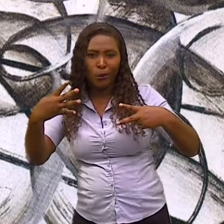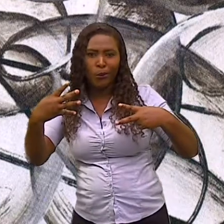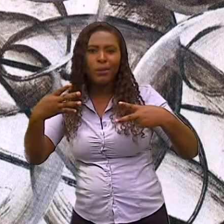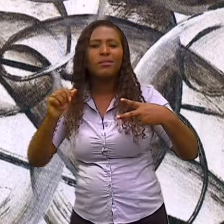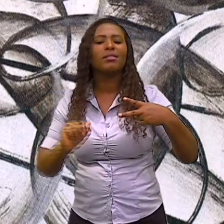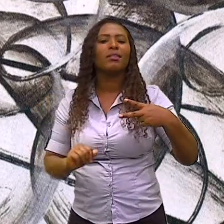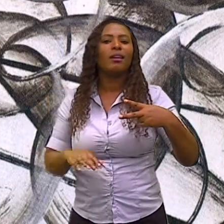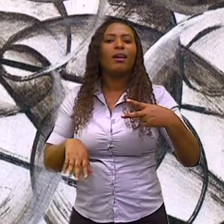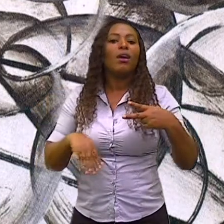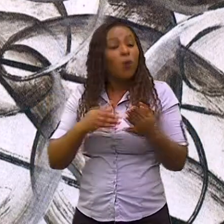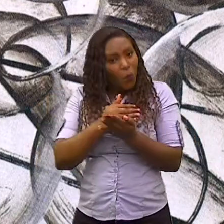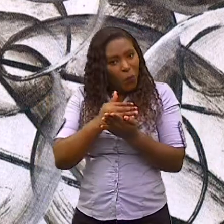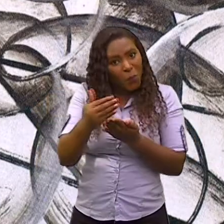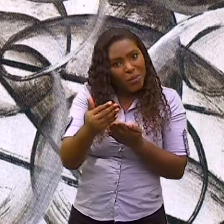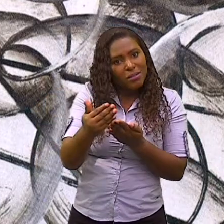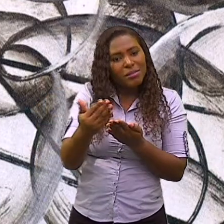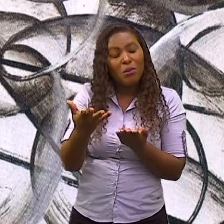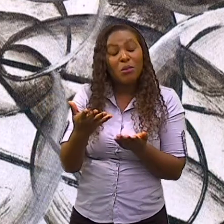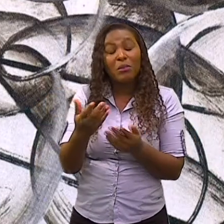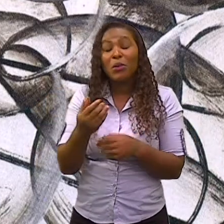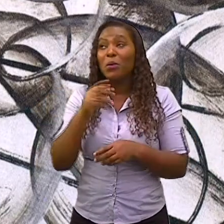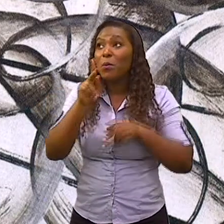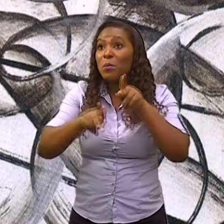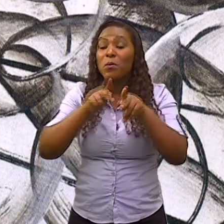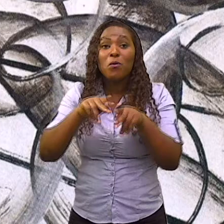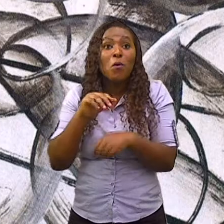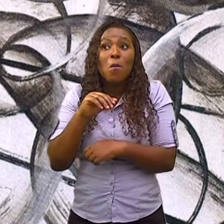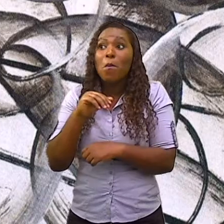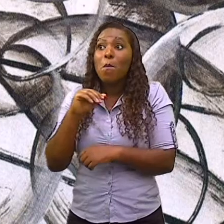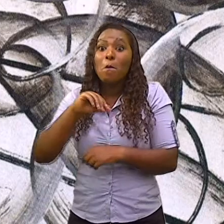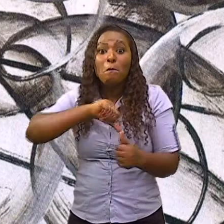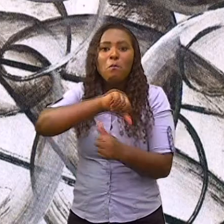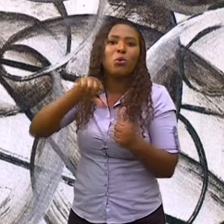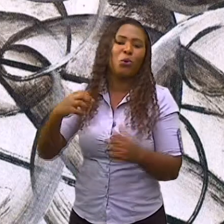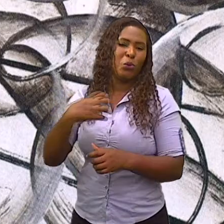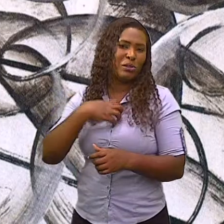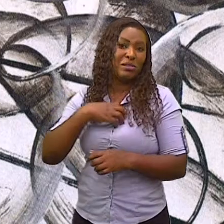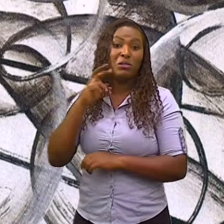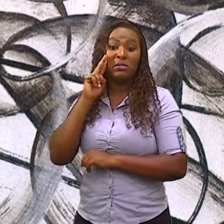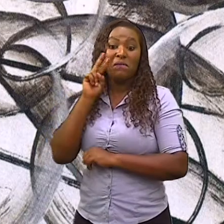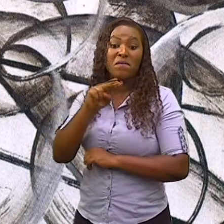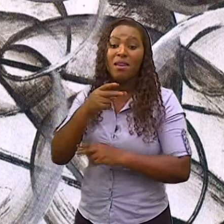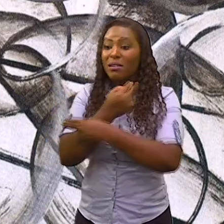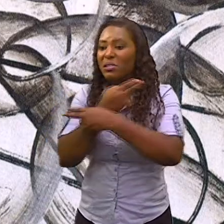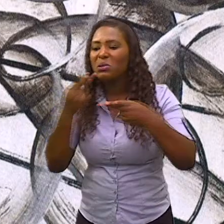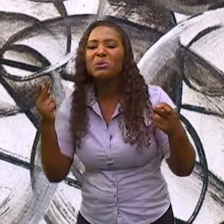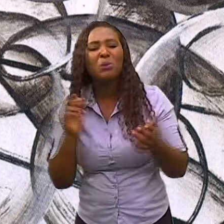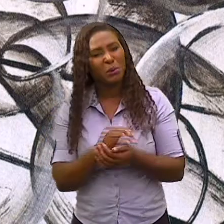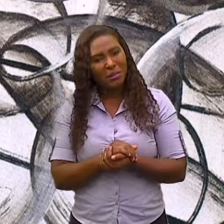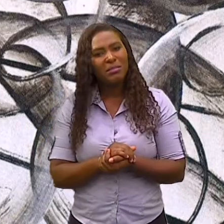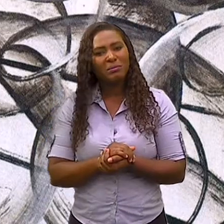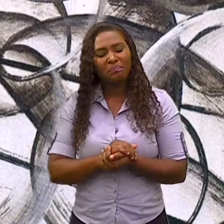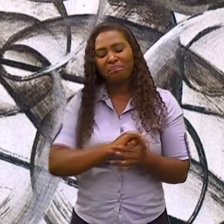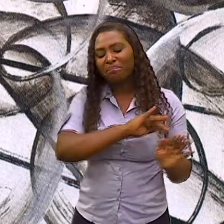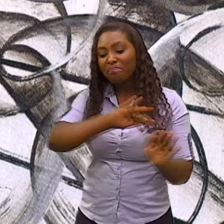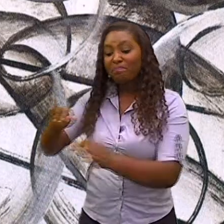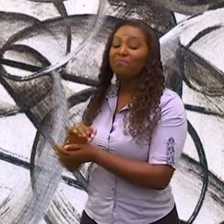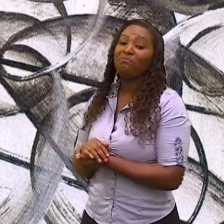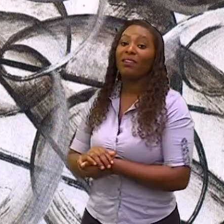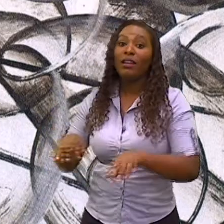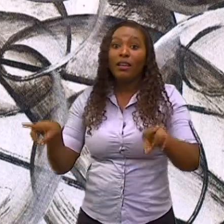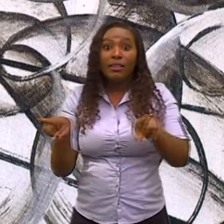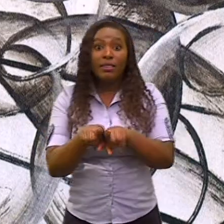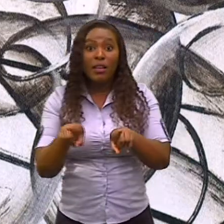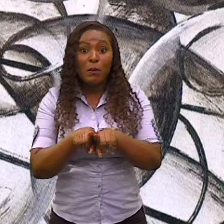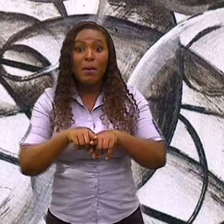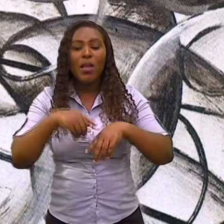de se ver a realidade. Observem essa imagem aqui atrás. Nós vamos falar um pouco também do futurismo. O